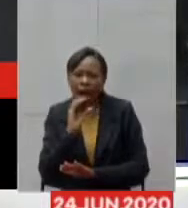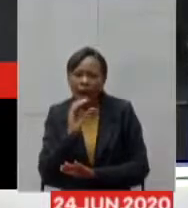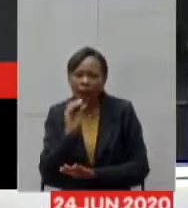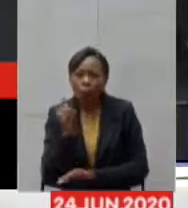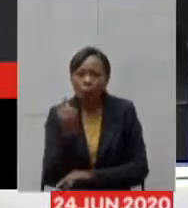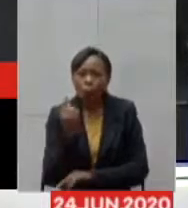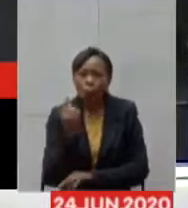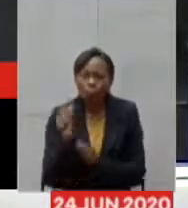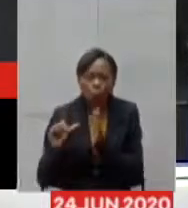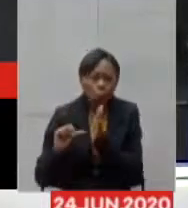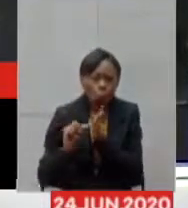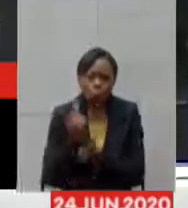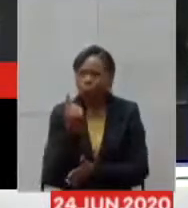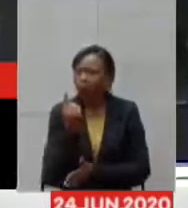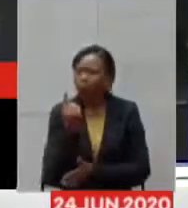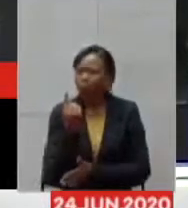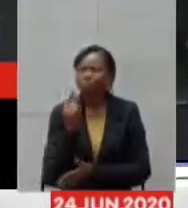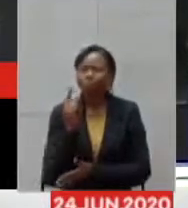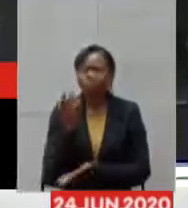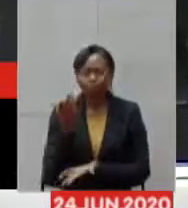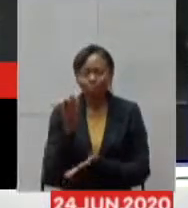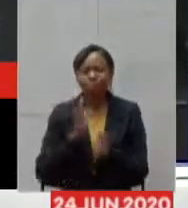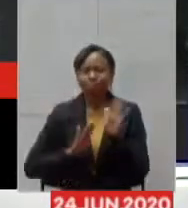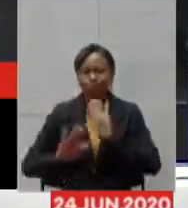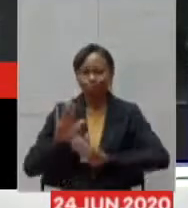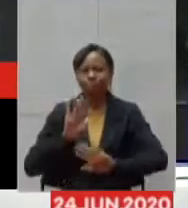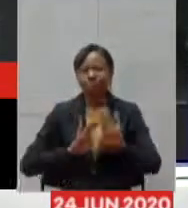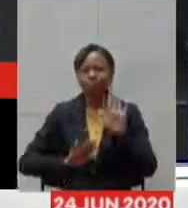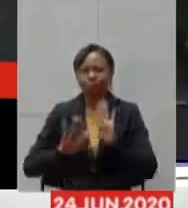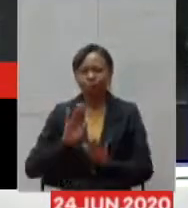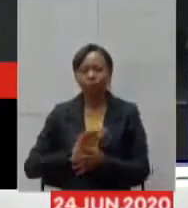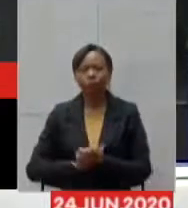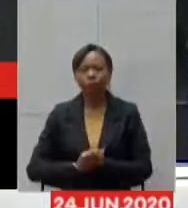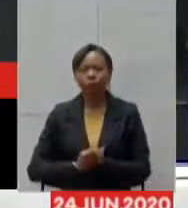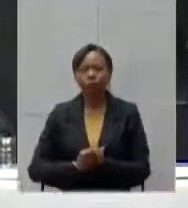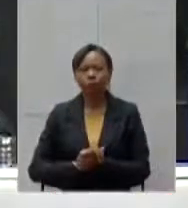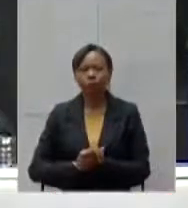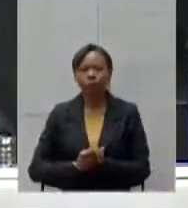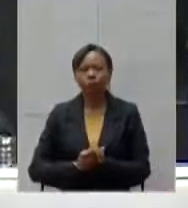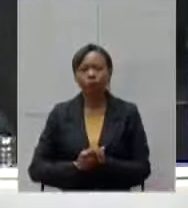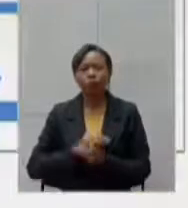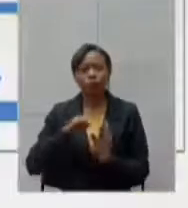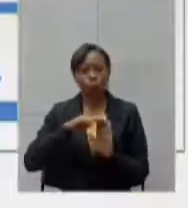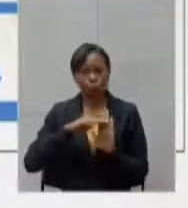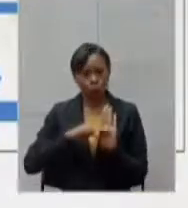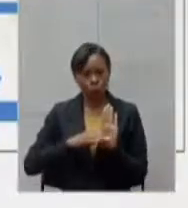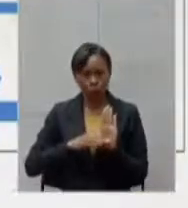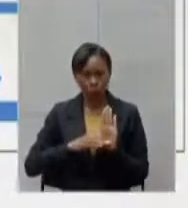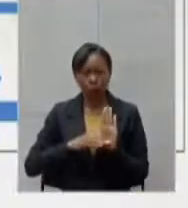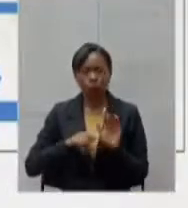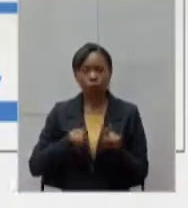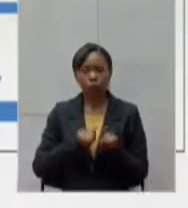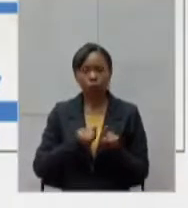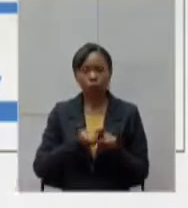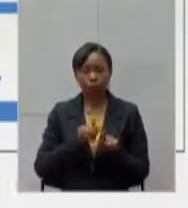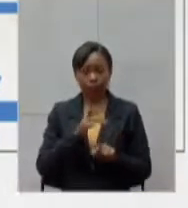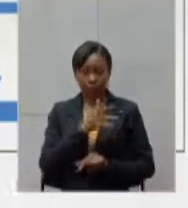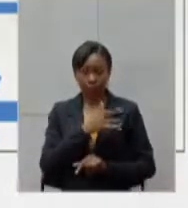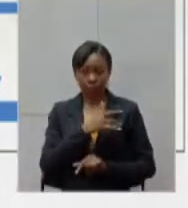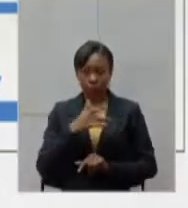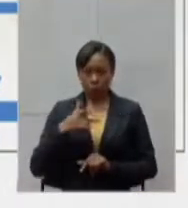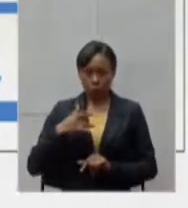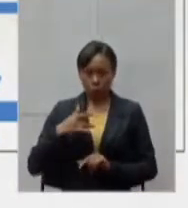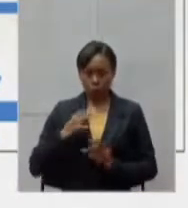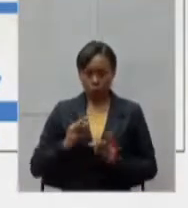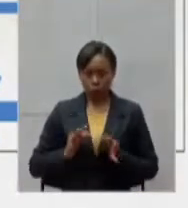avaliação de exposição ao coronavírus. Temos um programa Saúde Digital, esse programa é